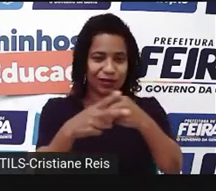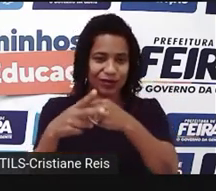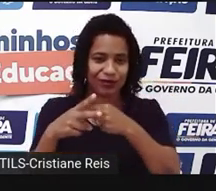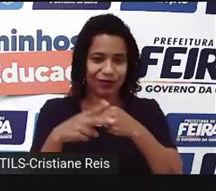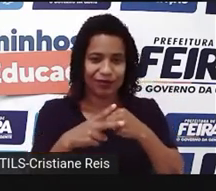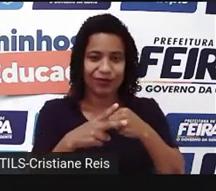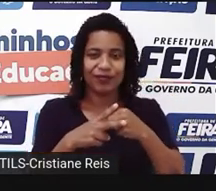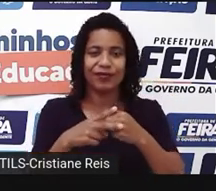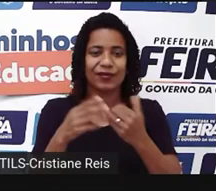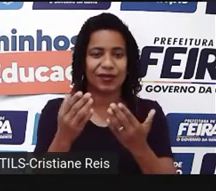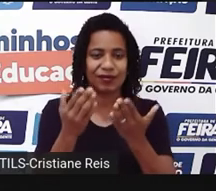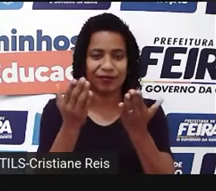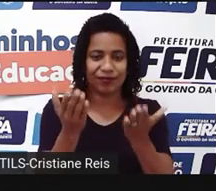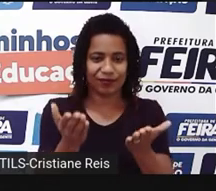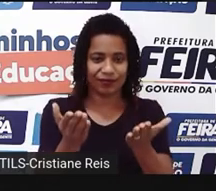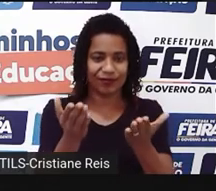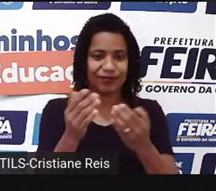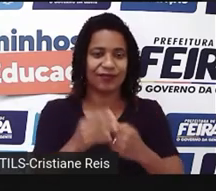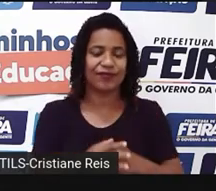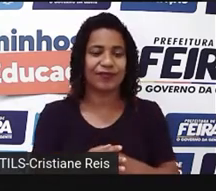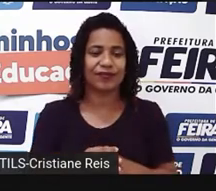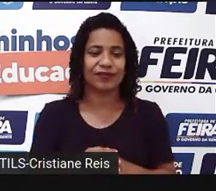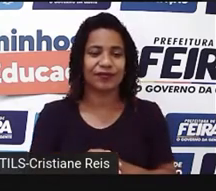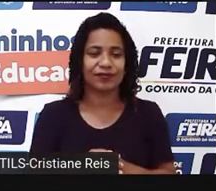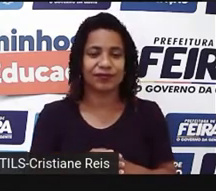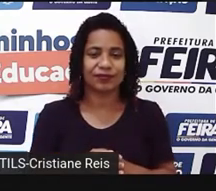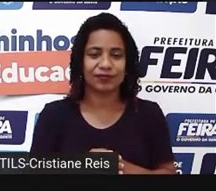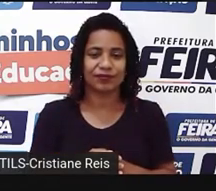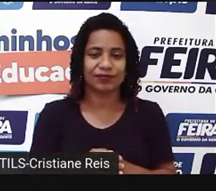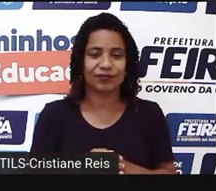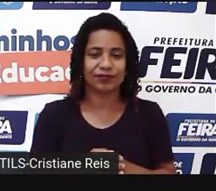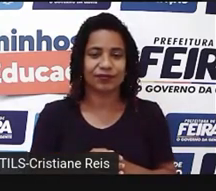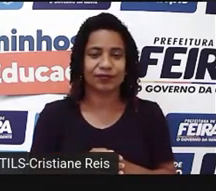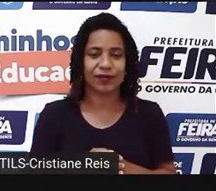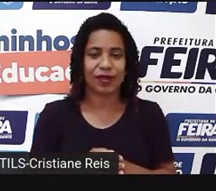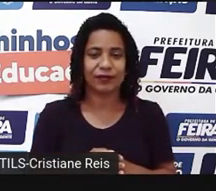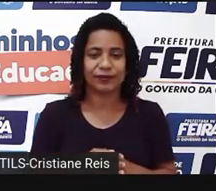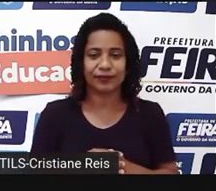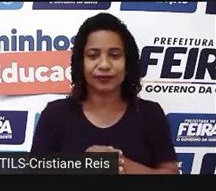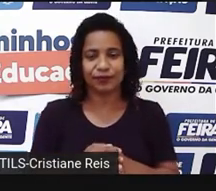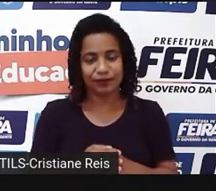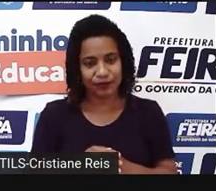plural de child é children. City. Cidade.